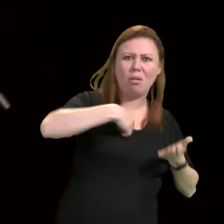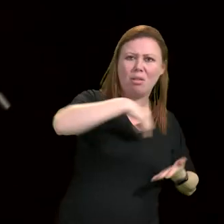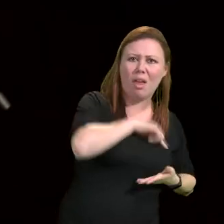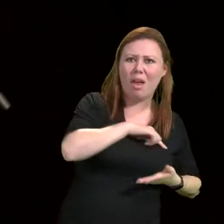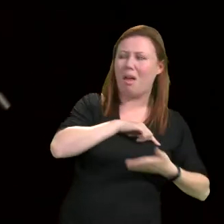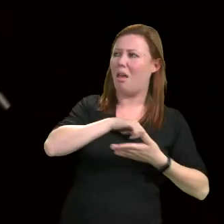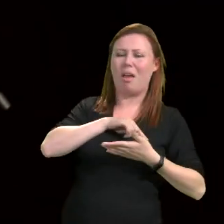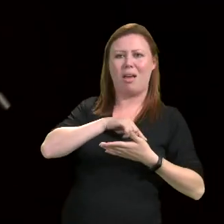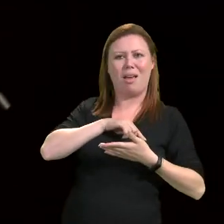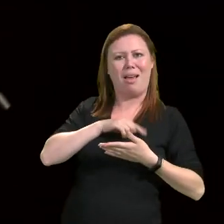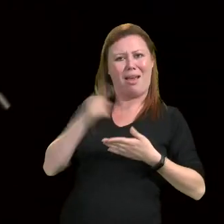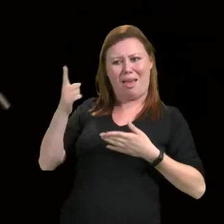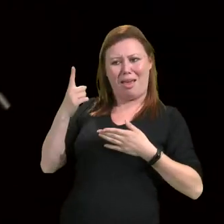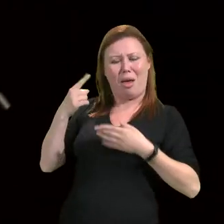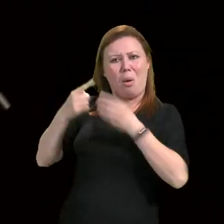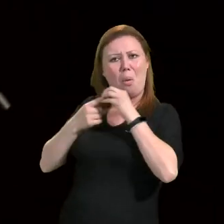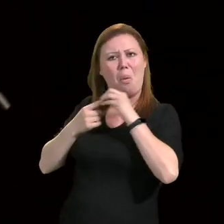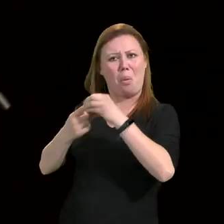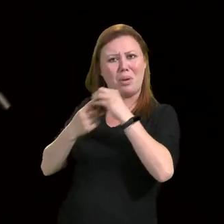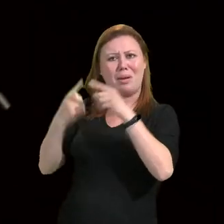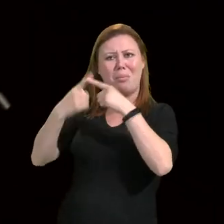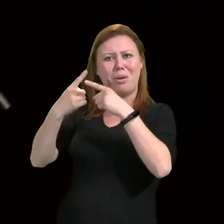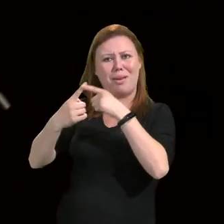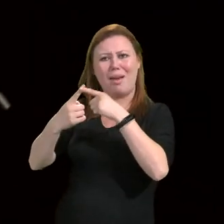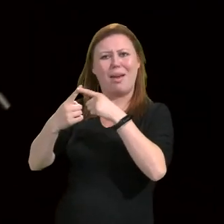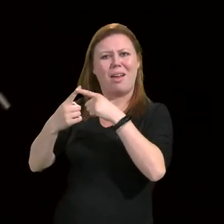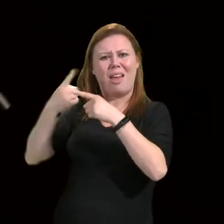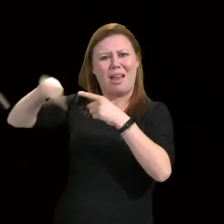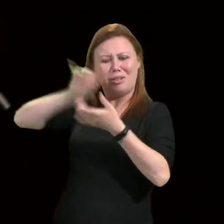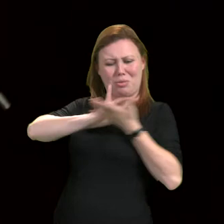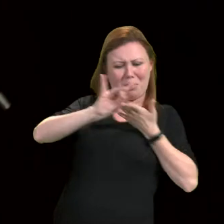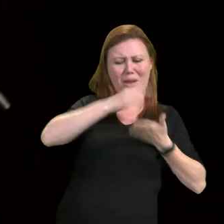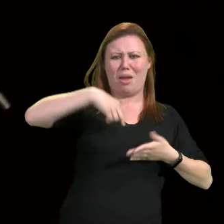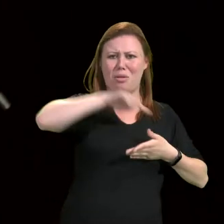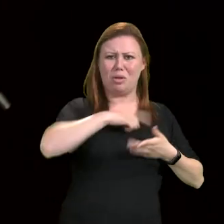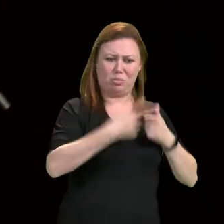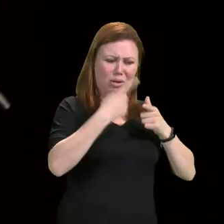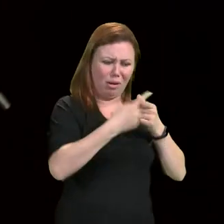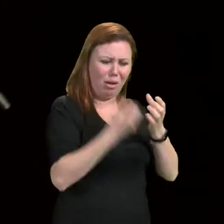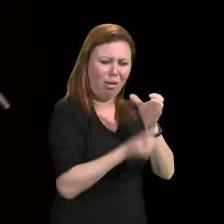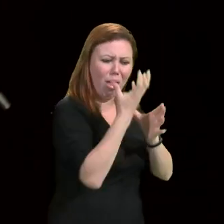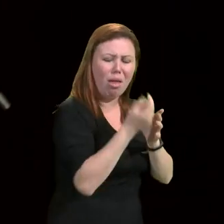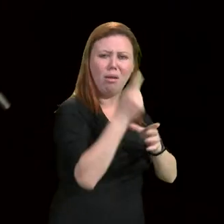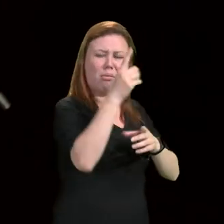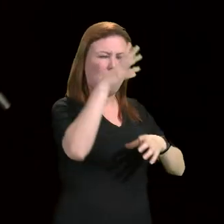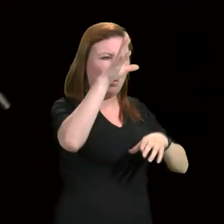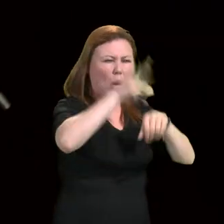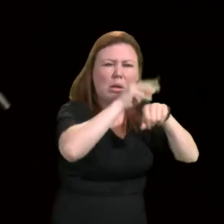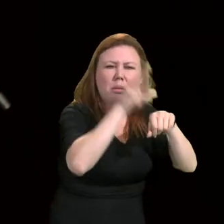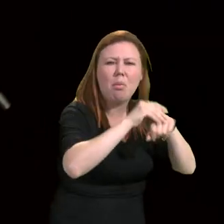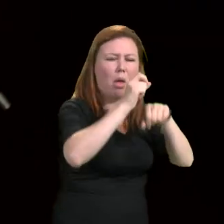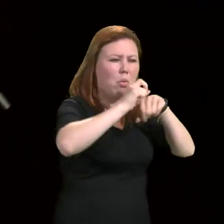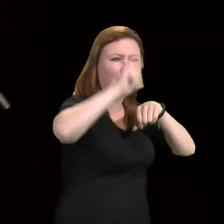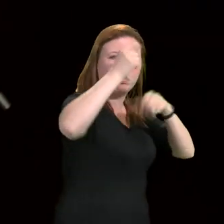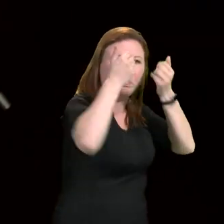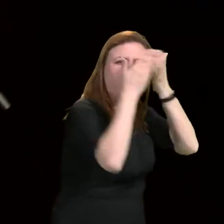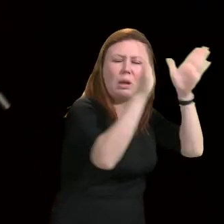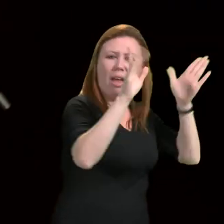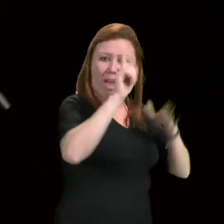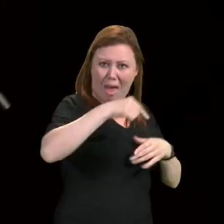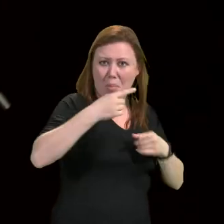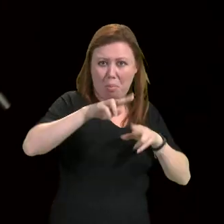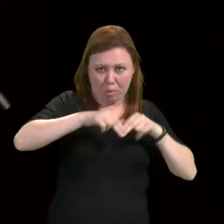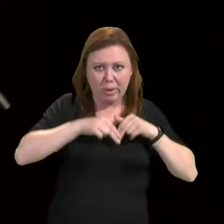única e exclusivamente pela produção do conhecimento aqui dentro. O ódio dessa gente vem